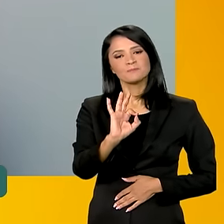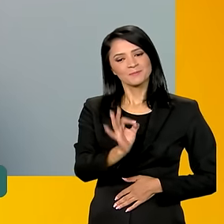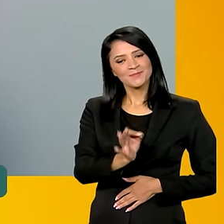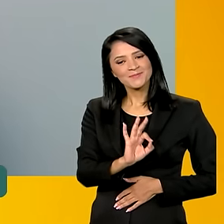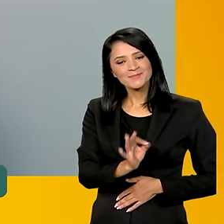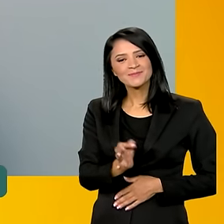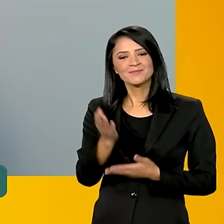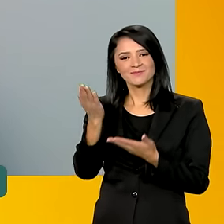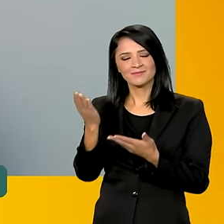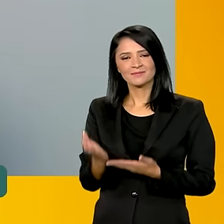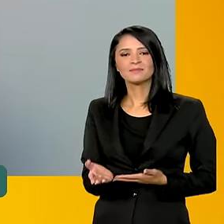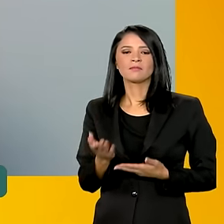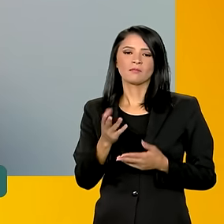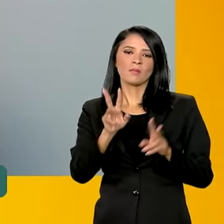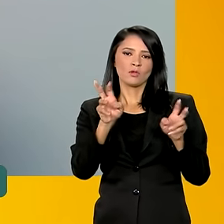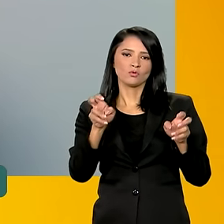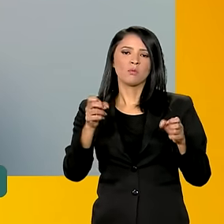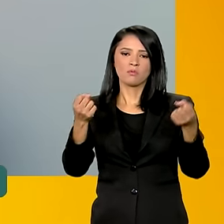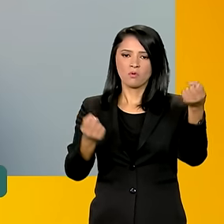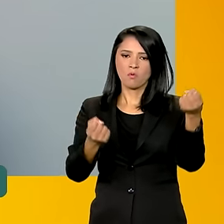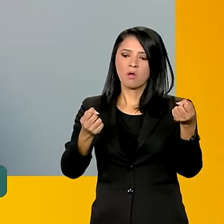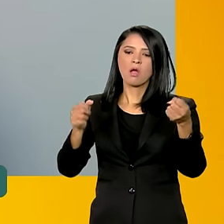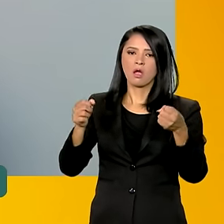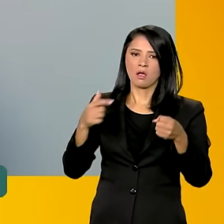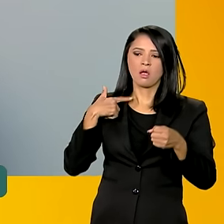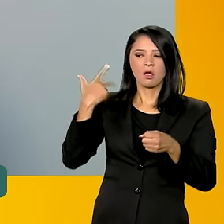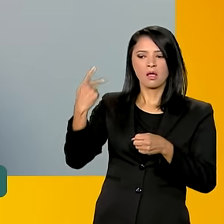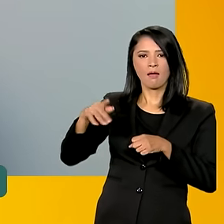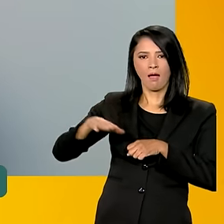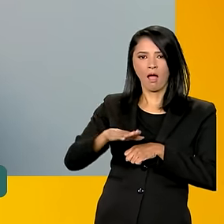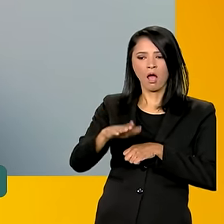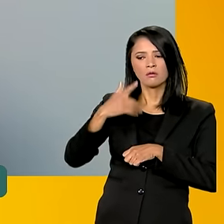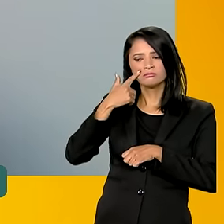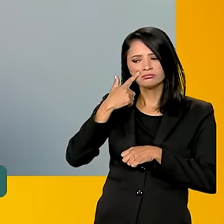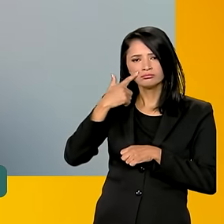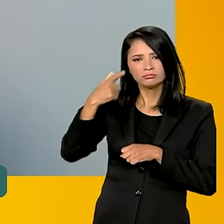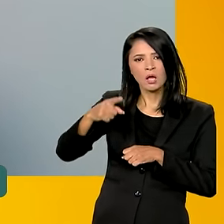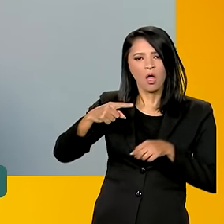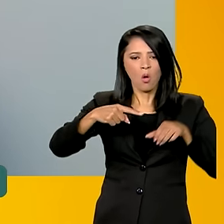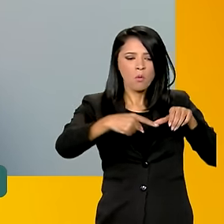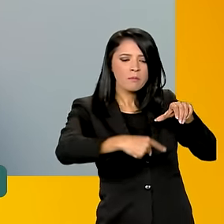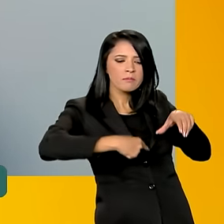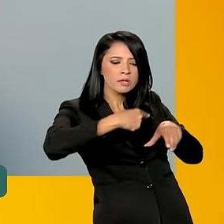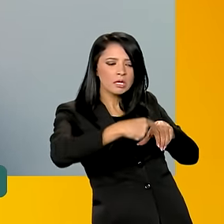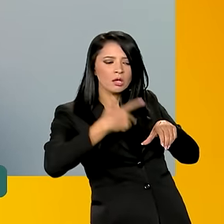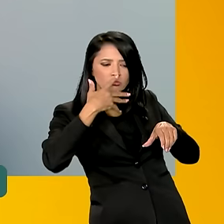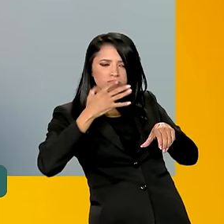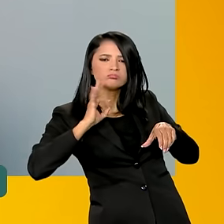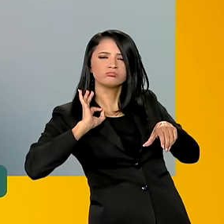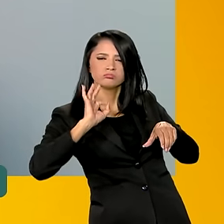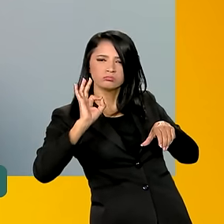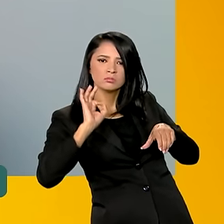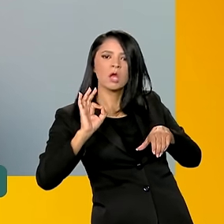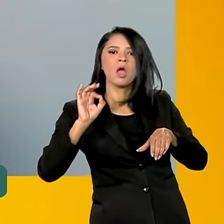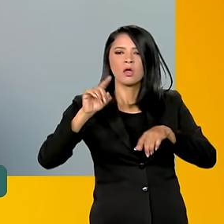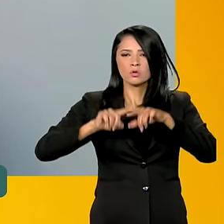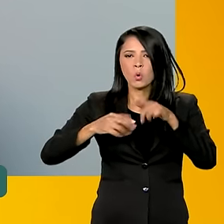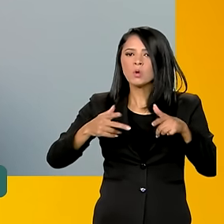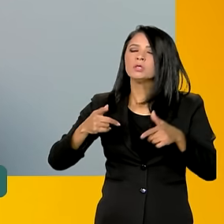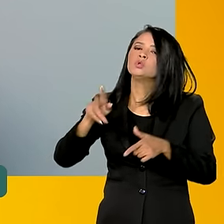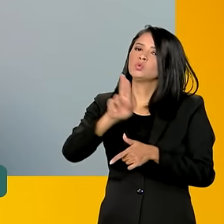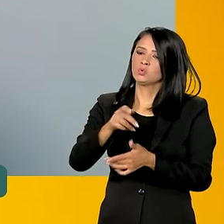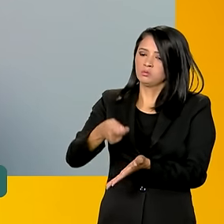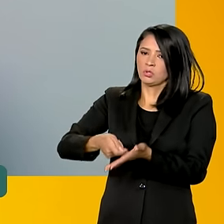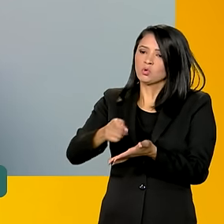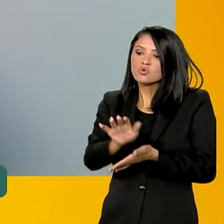Exatamente, em relação ao veículo, observar as condições do pneu, dos equipamentos de uso obrigatório de